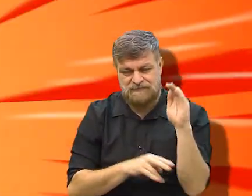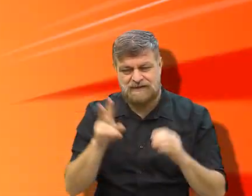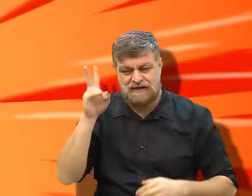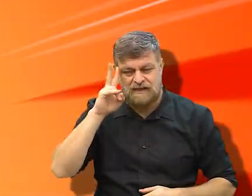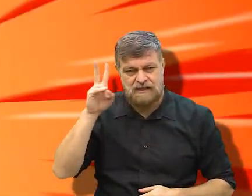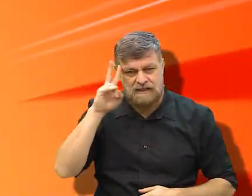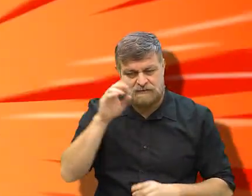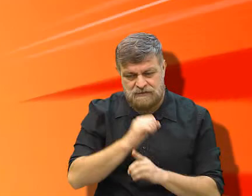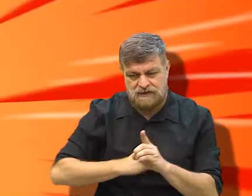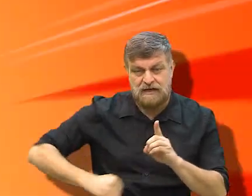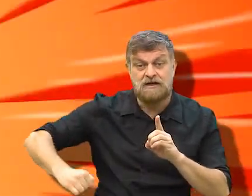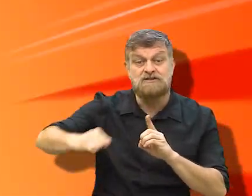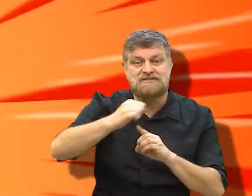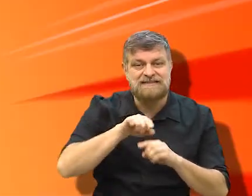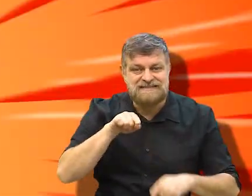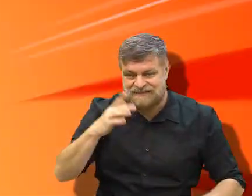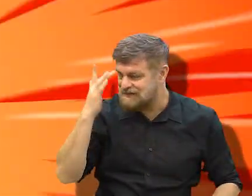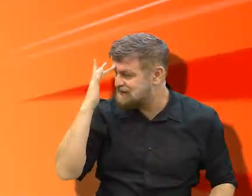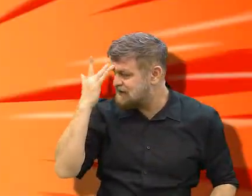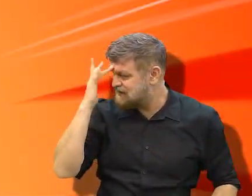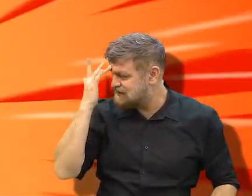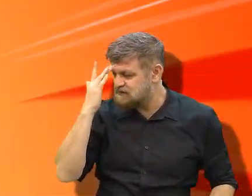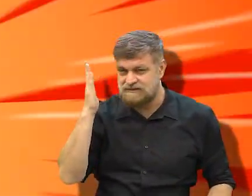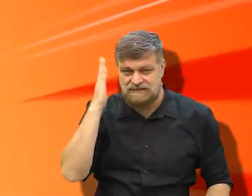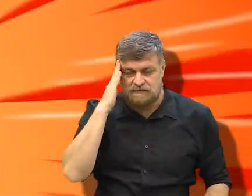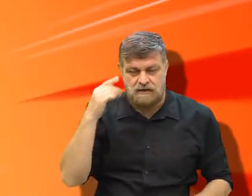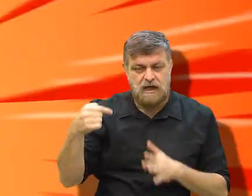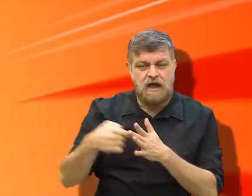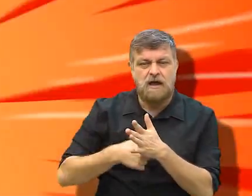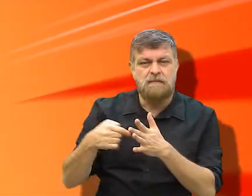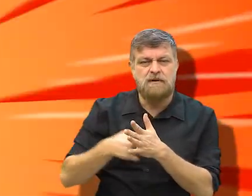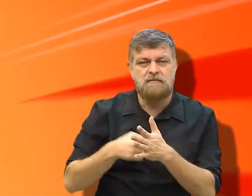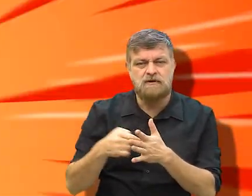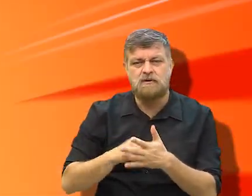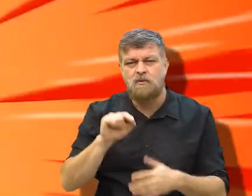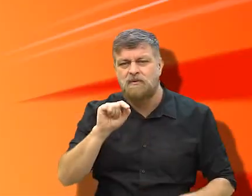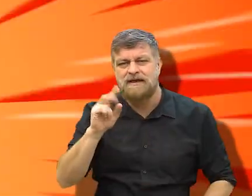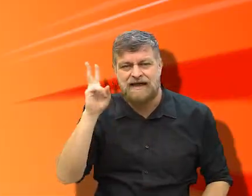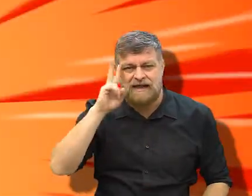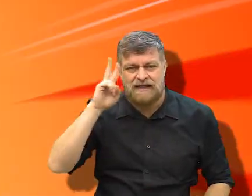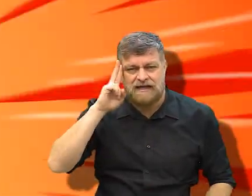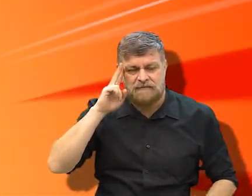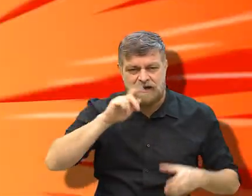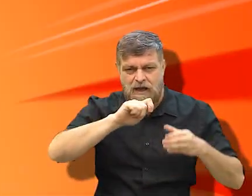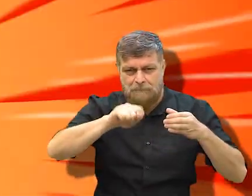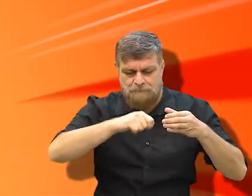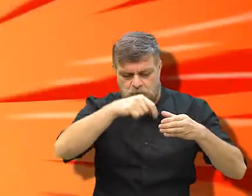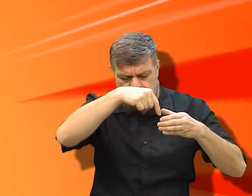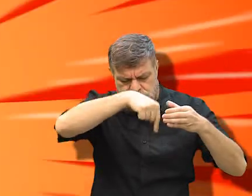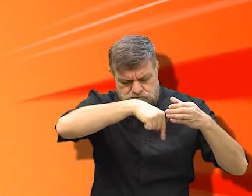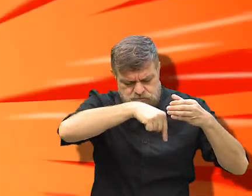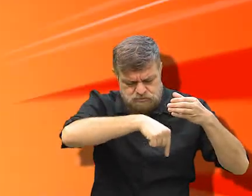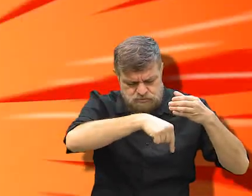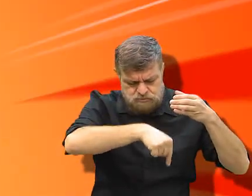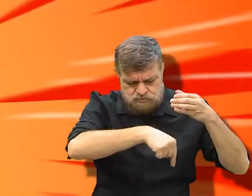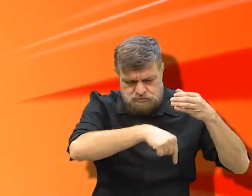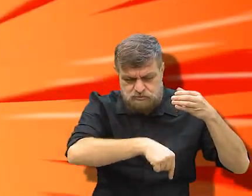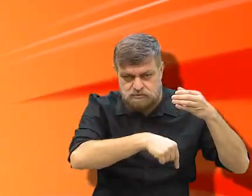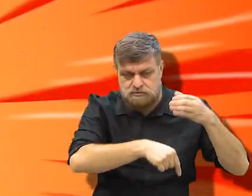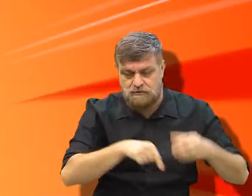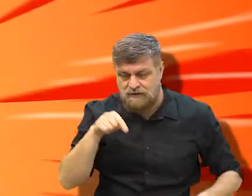pouco aqui a sociedade de castas indiana, ou alguém já me perguntou, lembra um pouco do poço? só que o poço varia variando